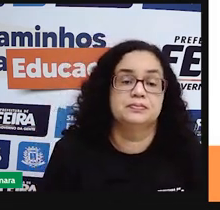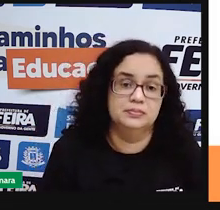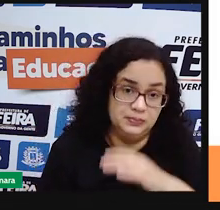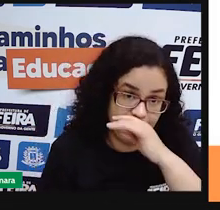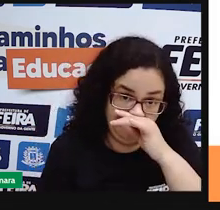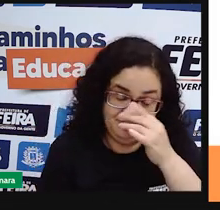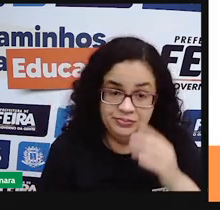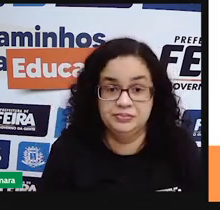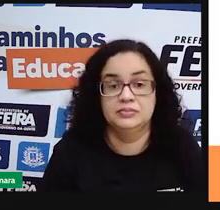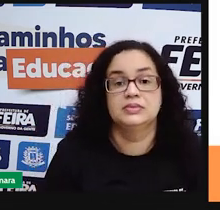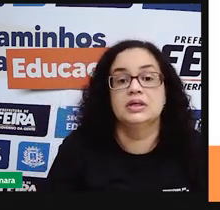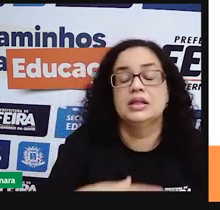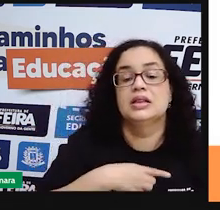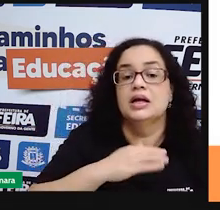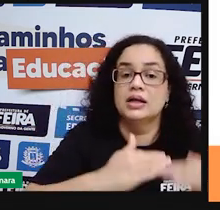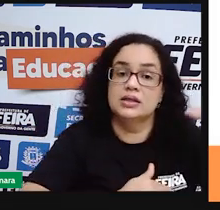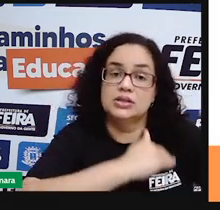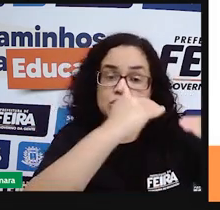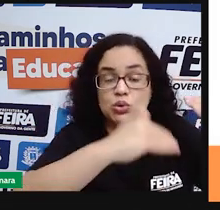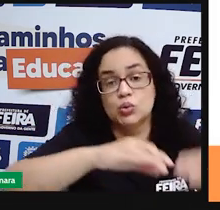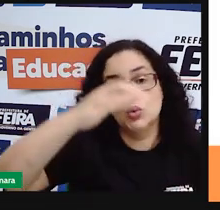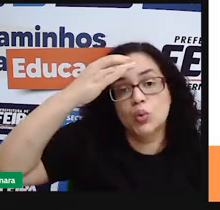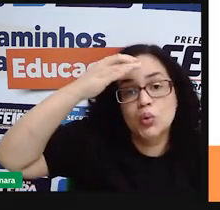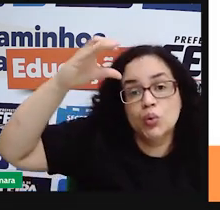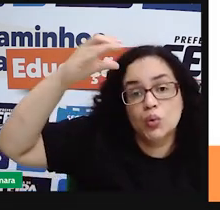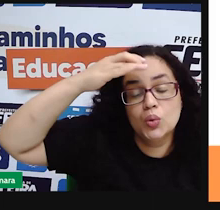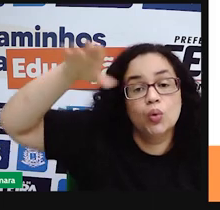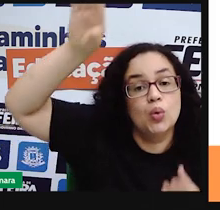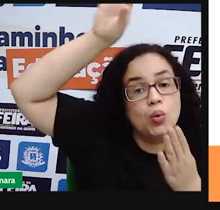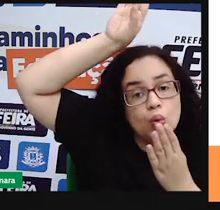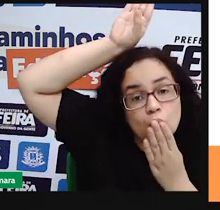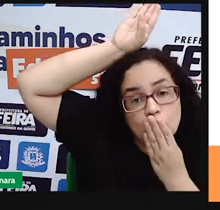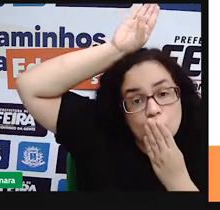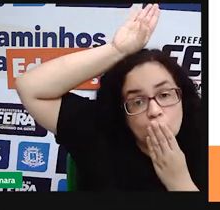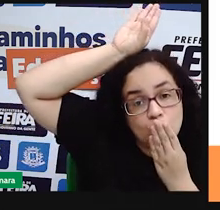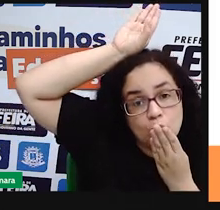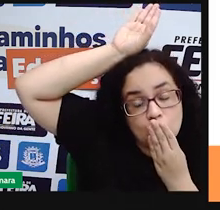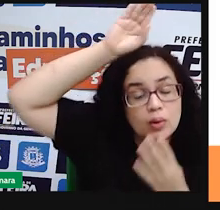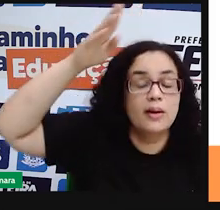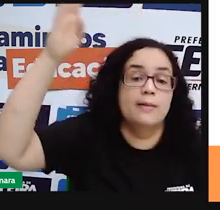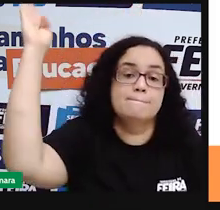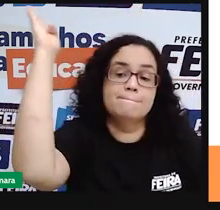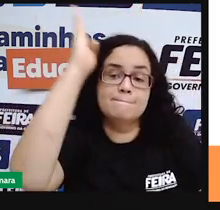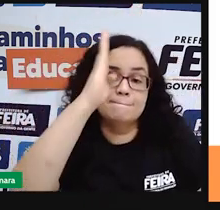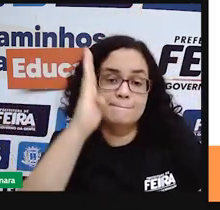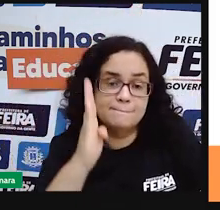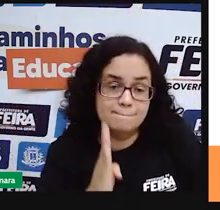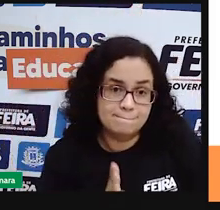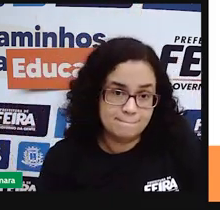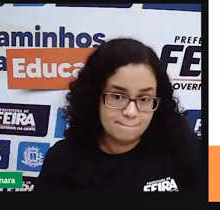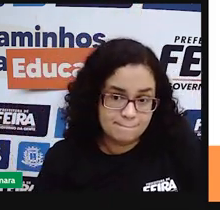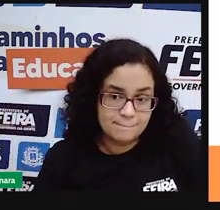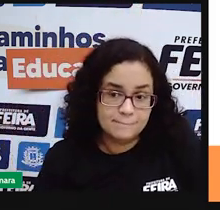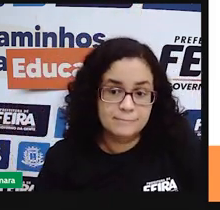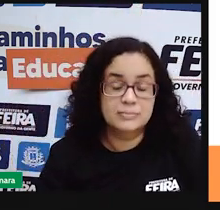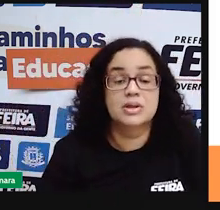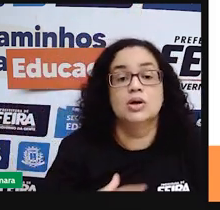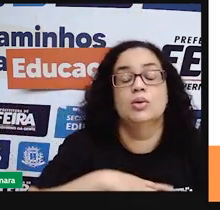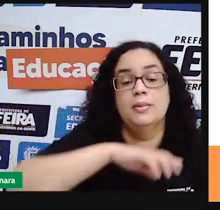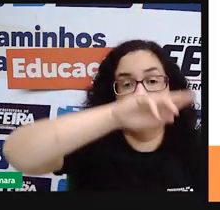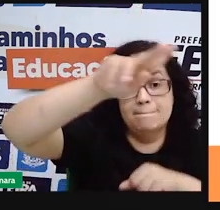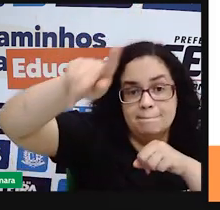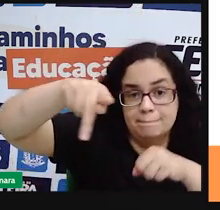as heranças culturais indígenas são parte integrante do Brasil e do que constitui o país